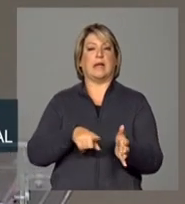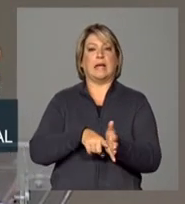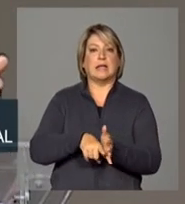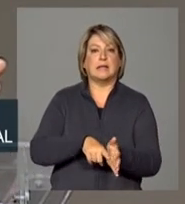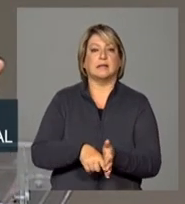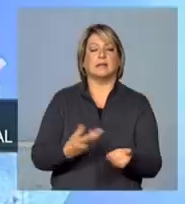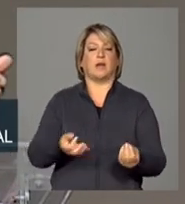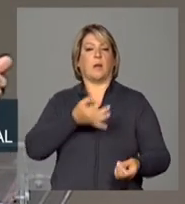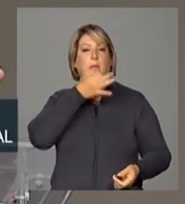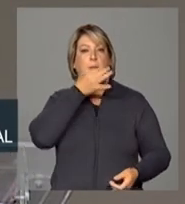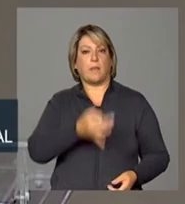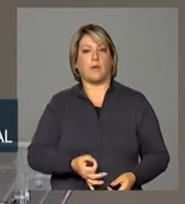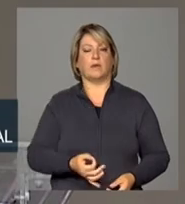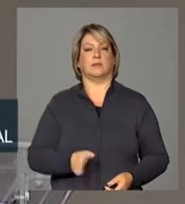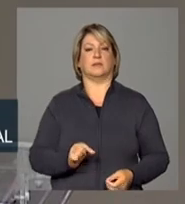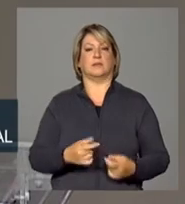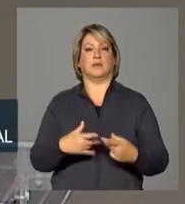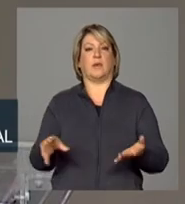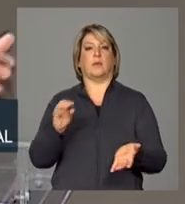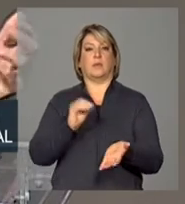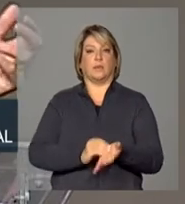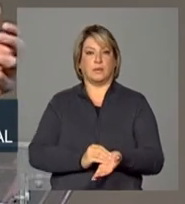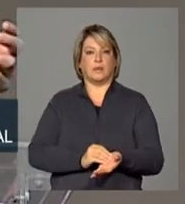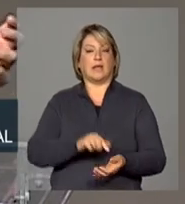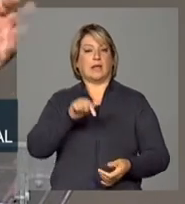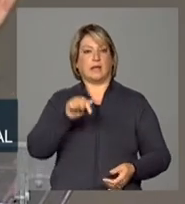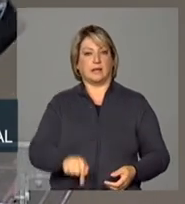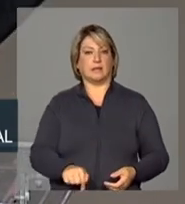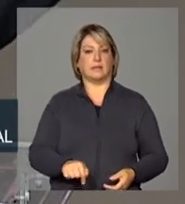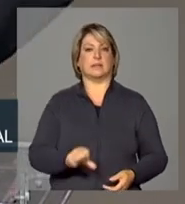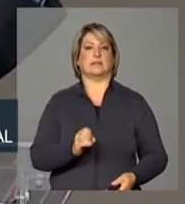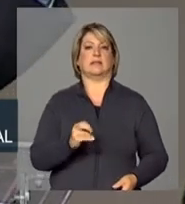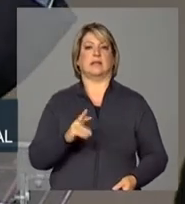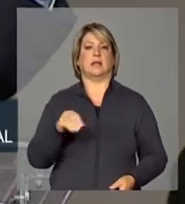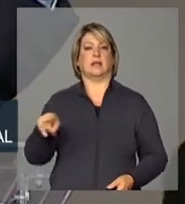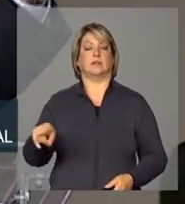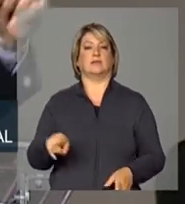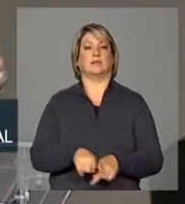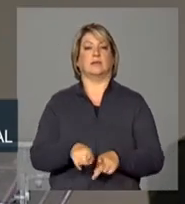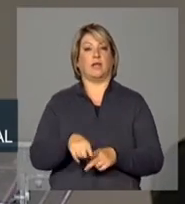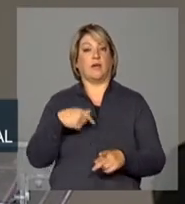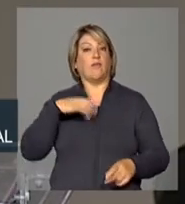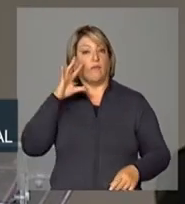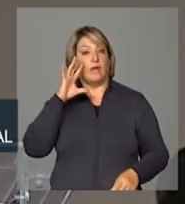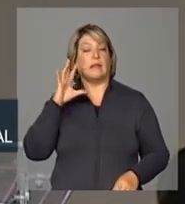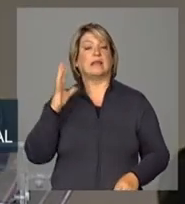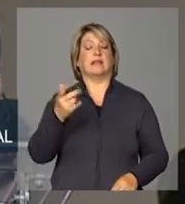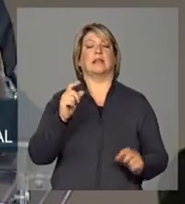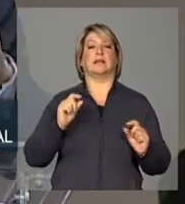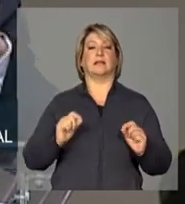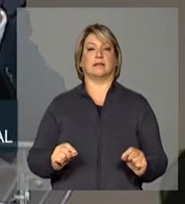e com as propostas colocadas aqui pelo Sérgio. Hoje eu tentarei